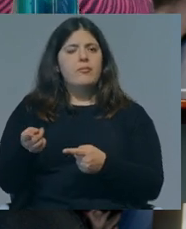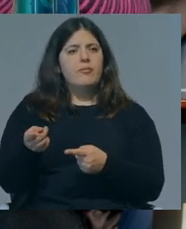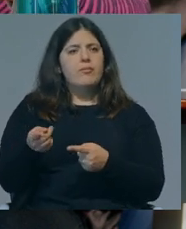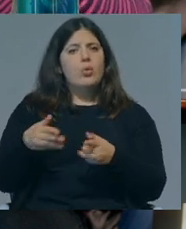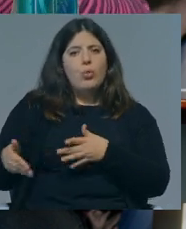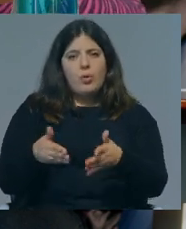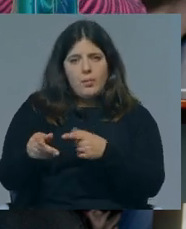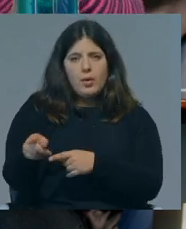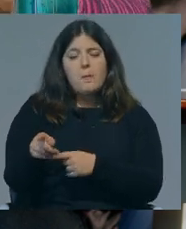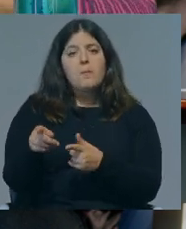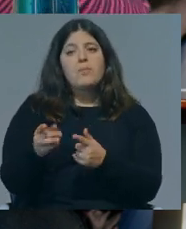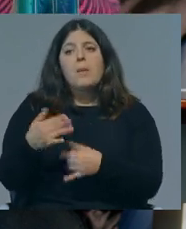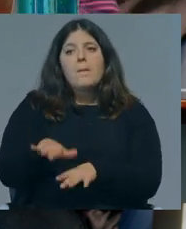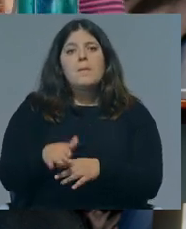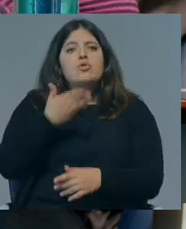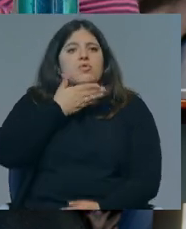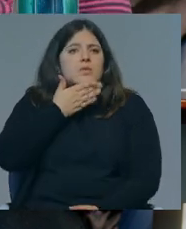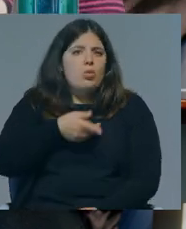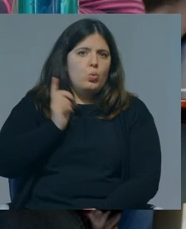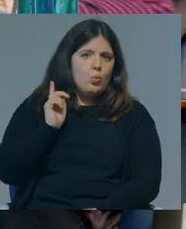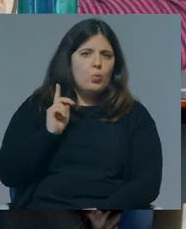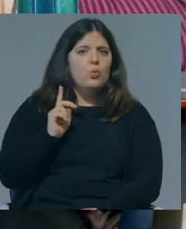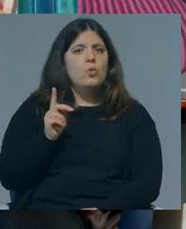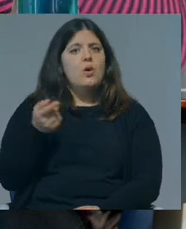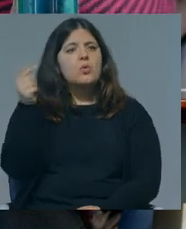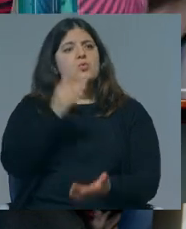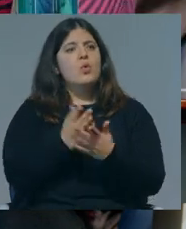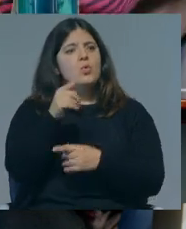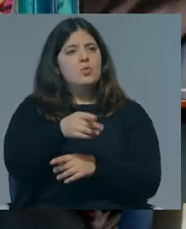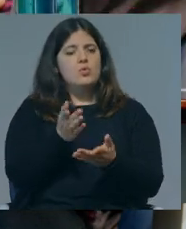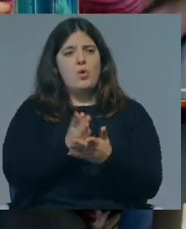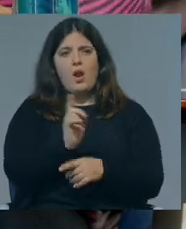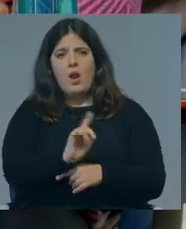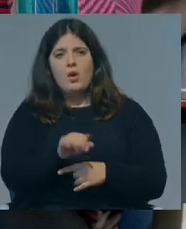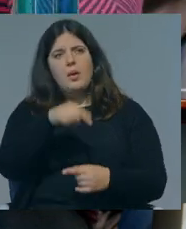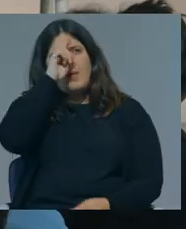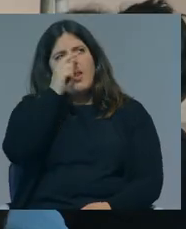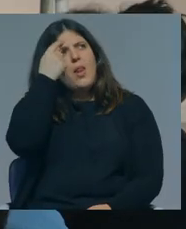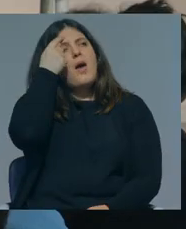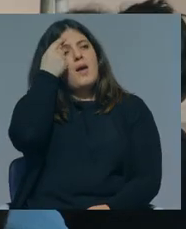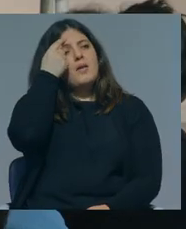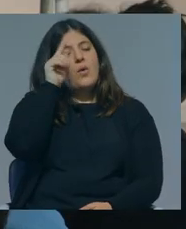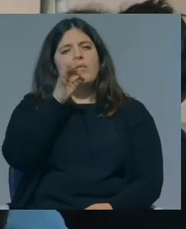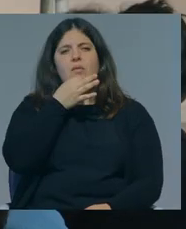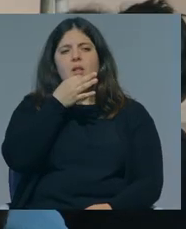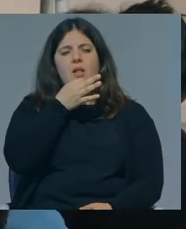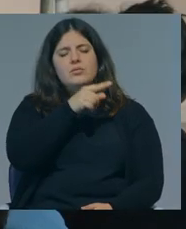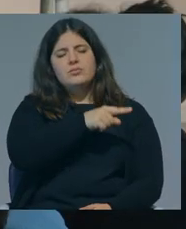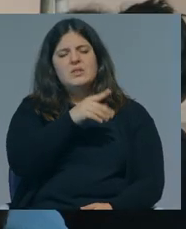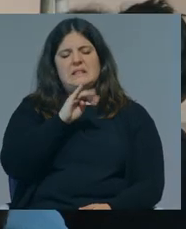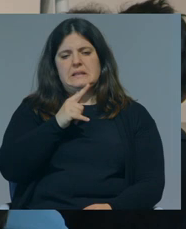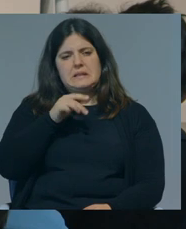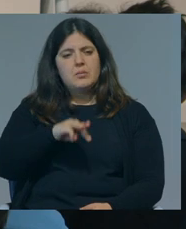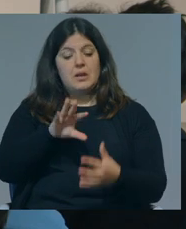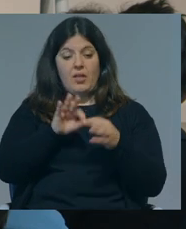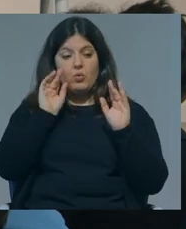caminho, mas não é suficiente, não vais lá só com isso. Eu estava-me a lembrar, tu falaste das sistemas e tem aqui a questão, por exemplo,